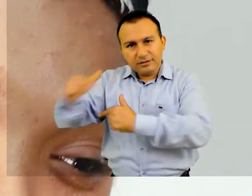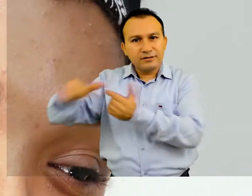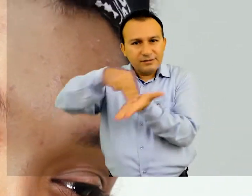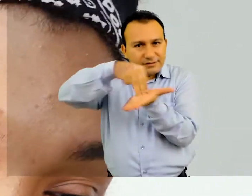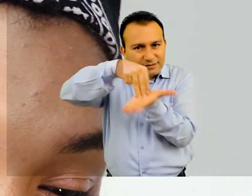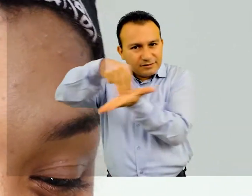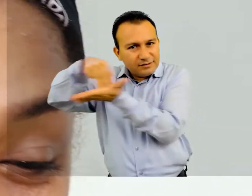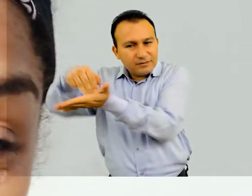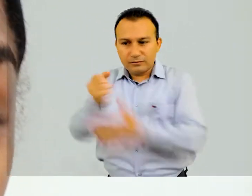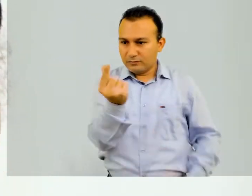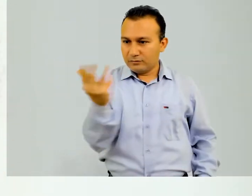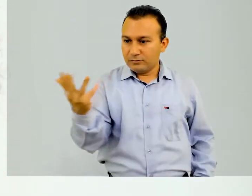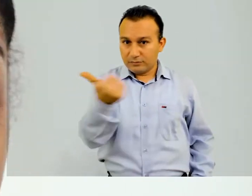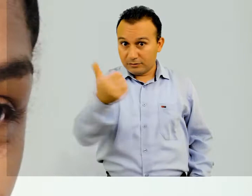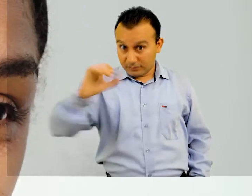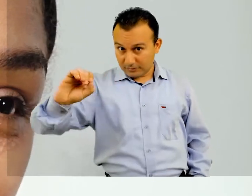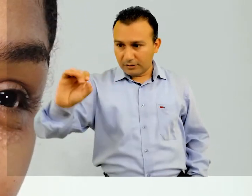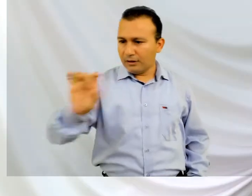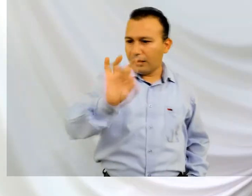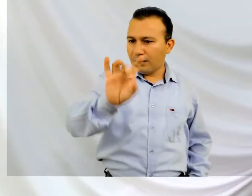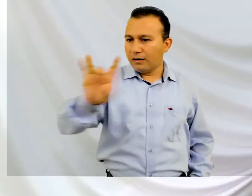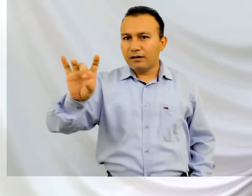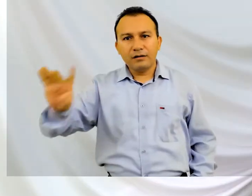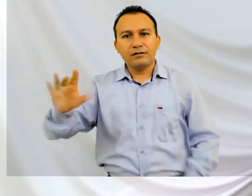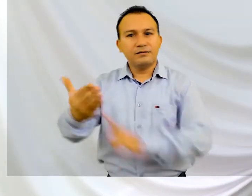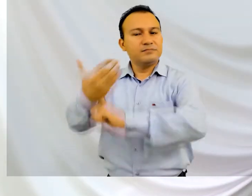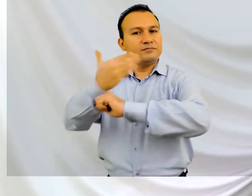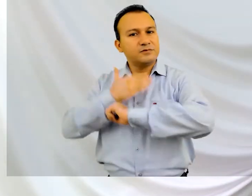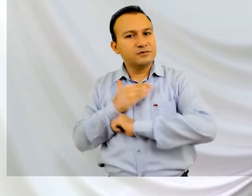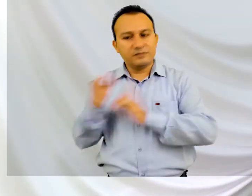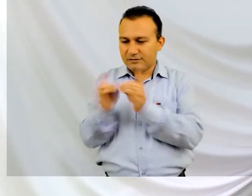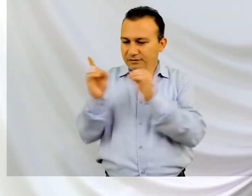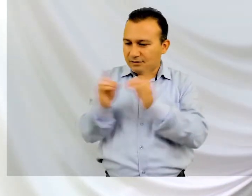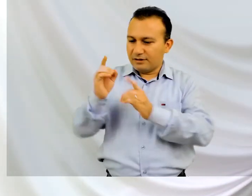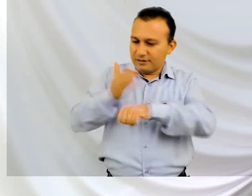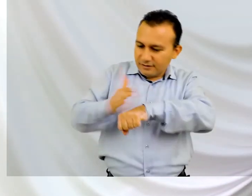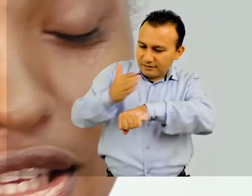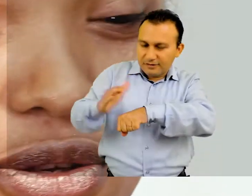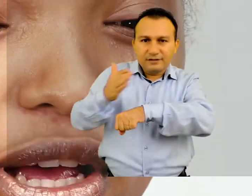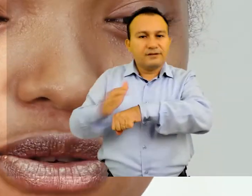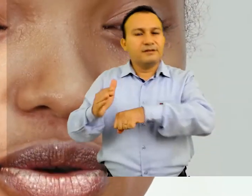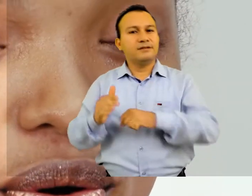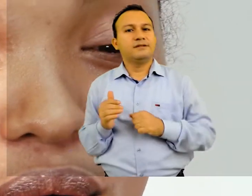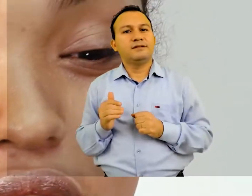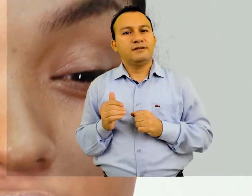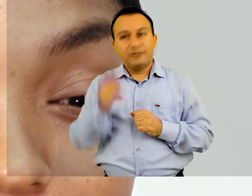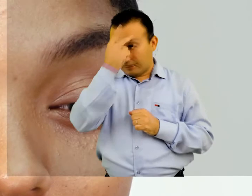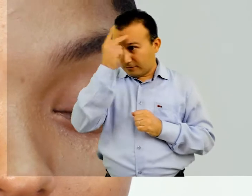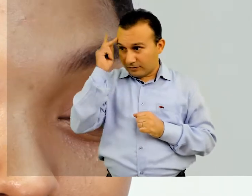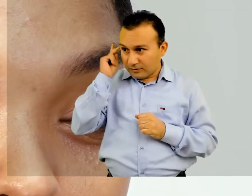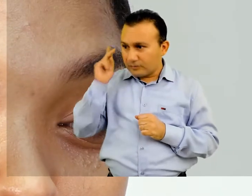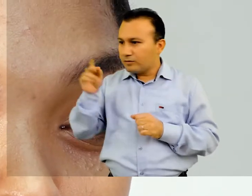em vários setores que eu achava que eu não era capaz. Eu estive em 10 monitorias como monitora, isso me ajudou